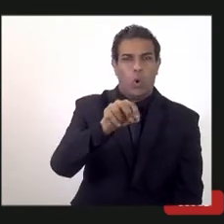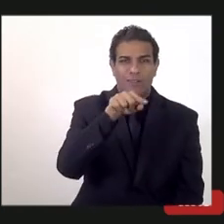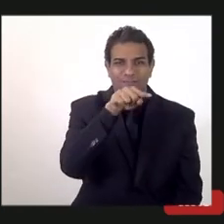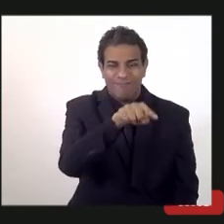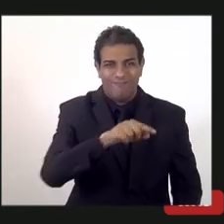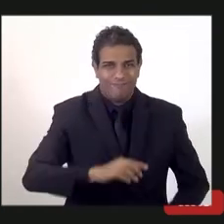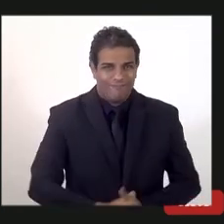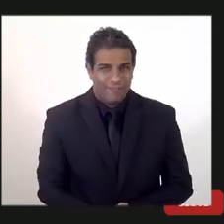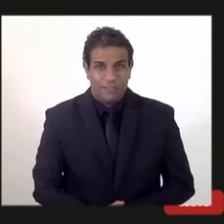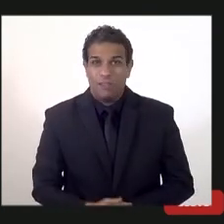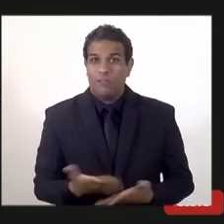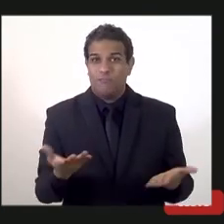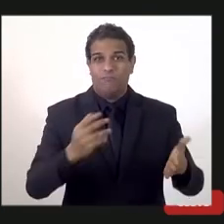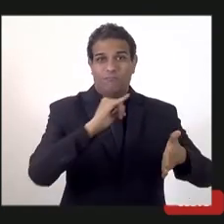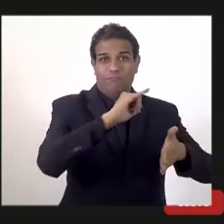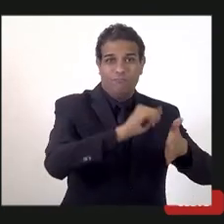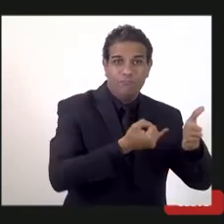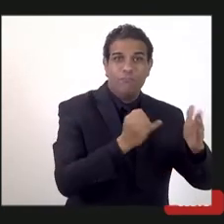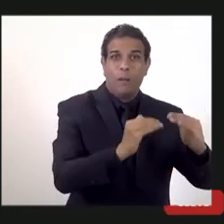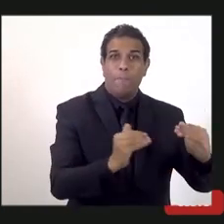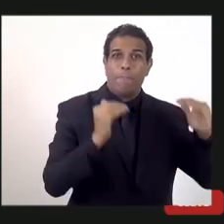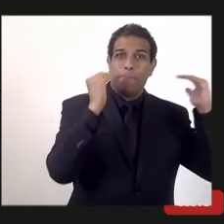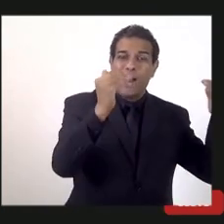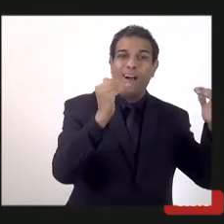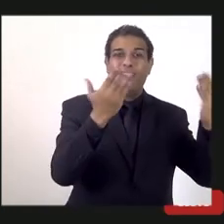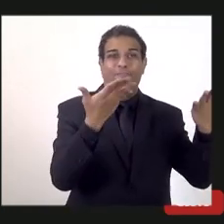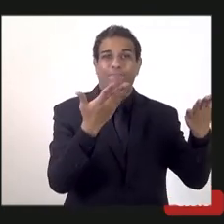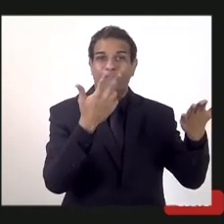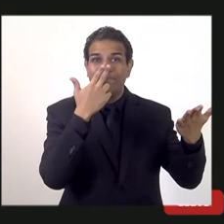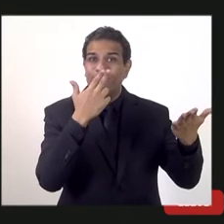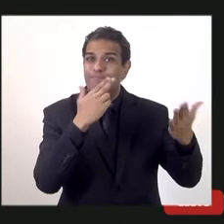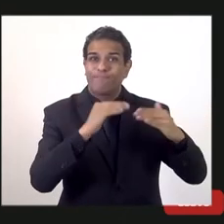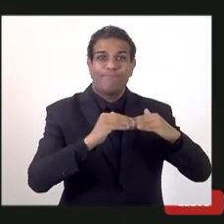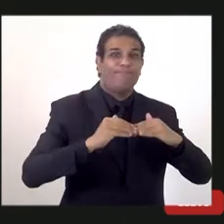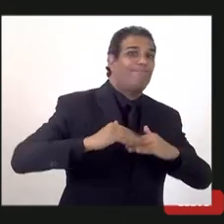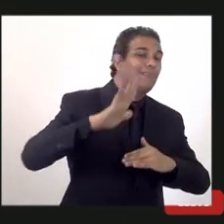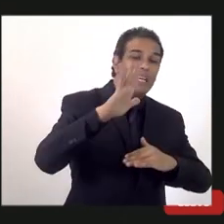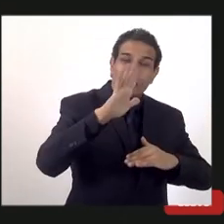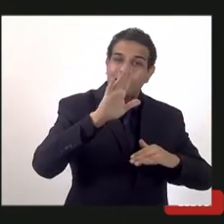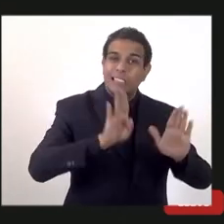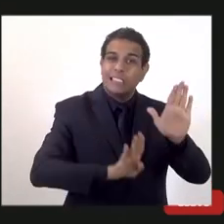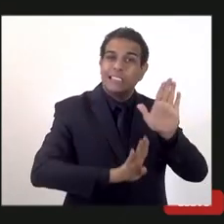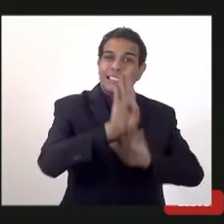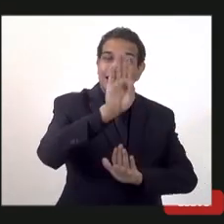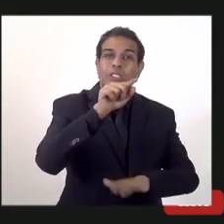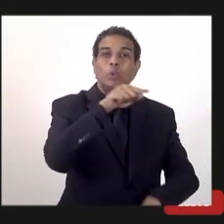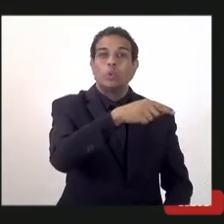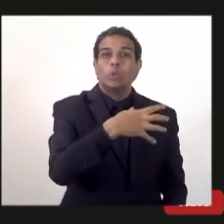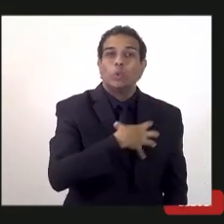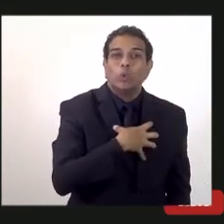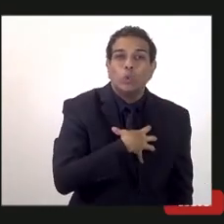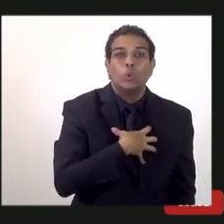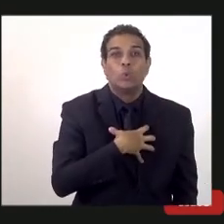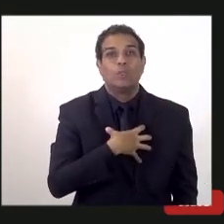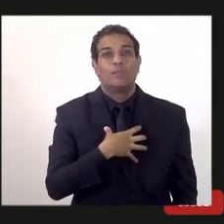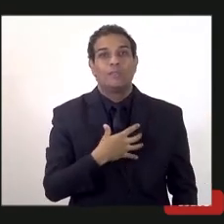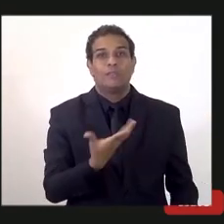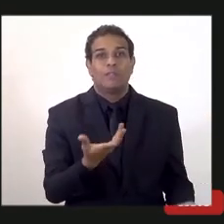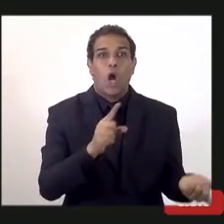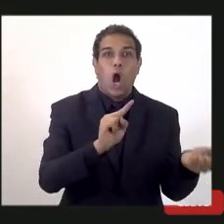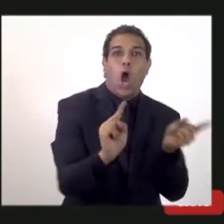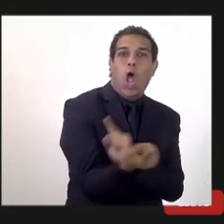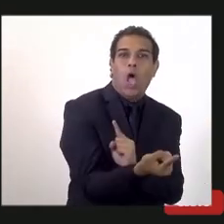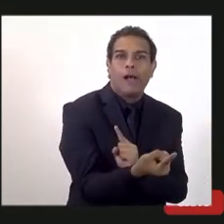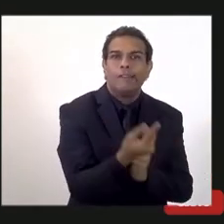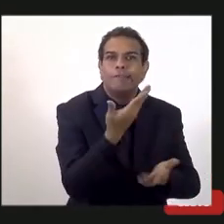inércia inflacionária mostrada pelos núcleos, isso vai jogar taxa de juros ainda mais para cima, uma situação macro que é adversa e você